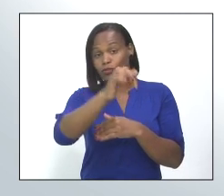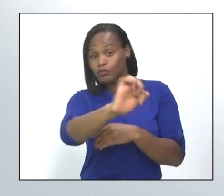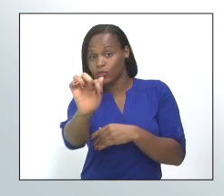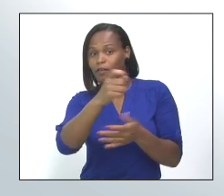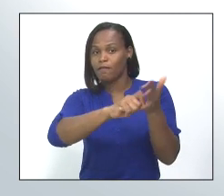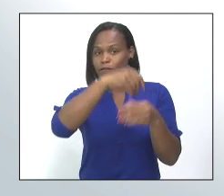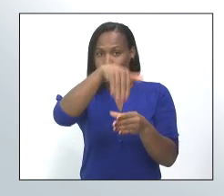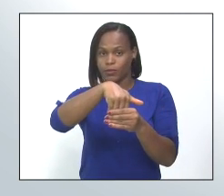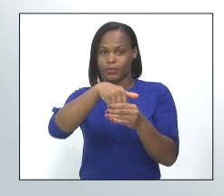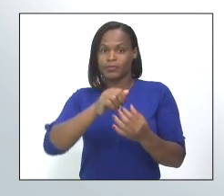futuro. Vota!